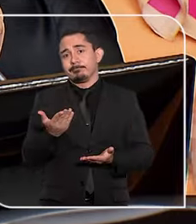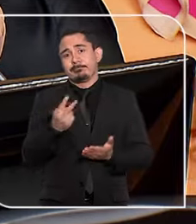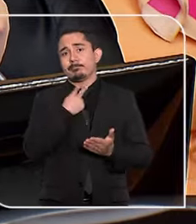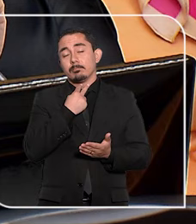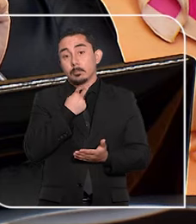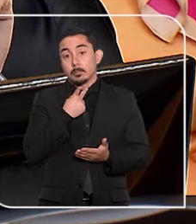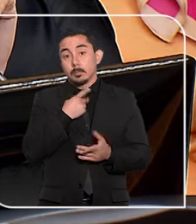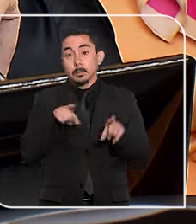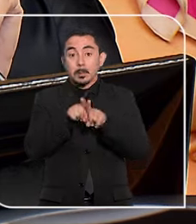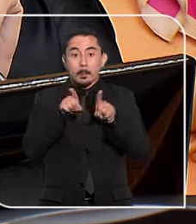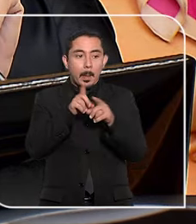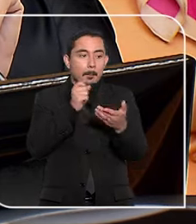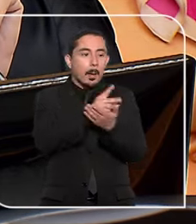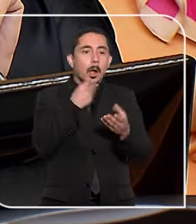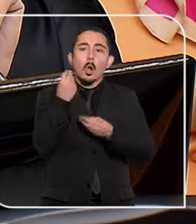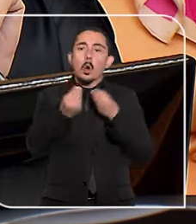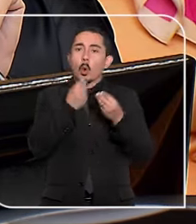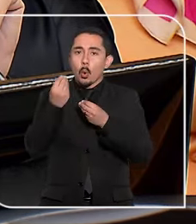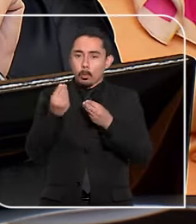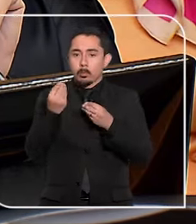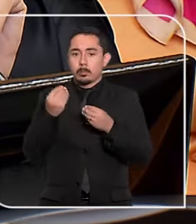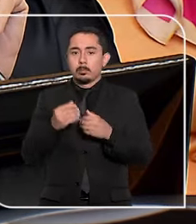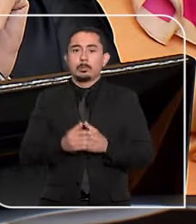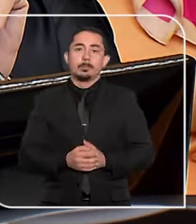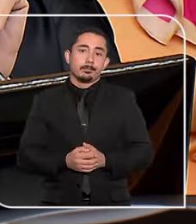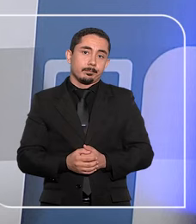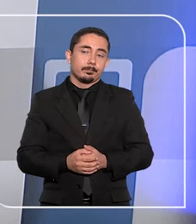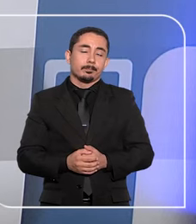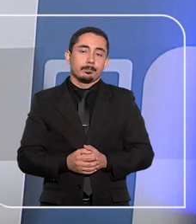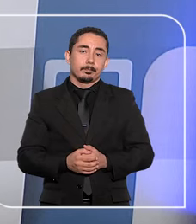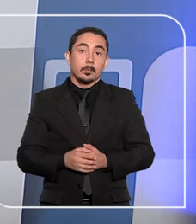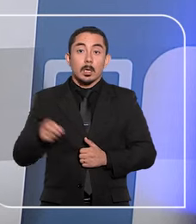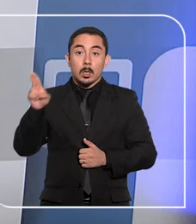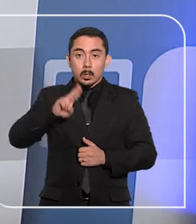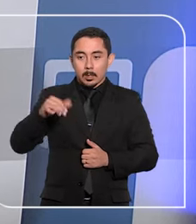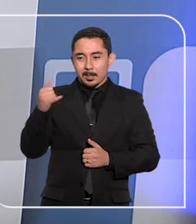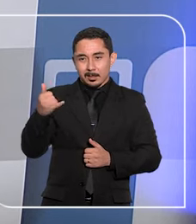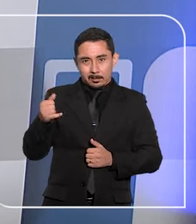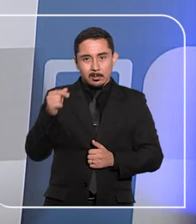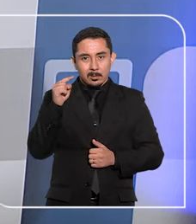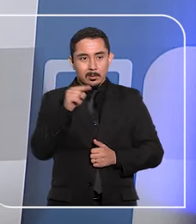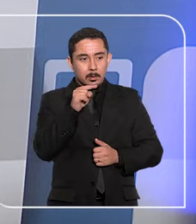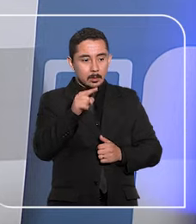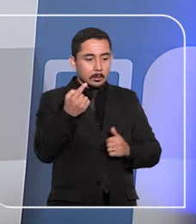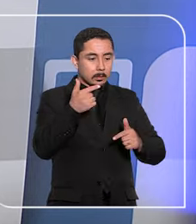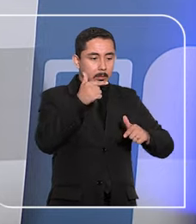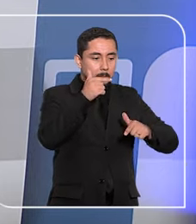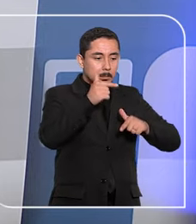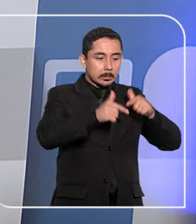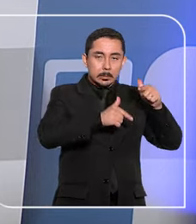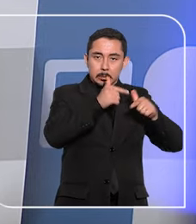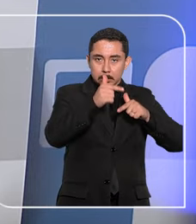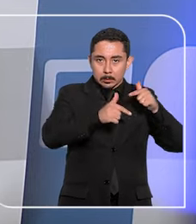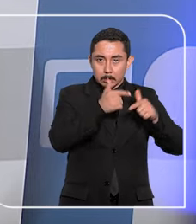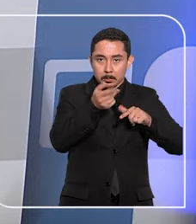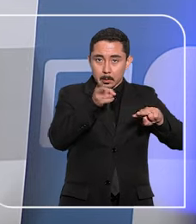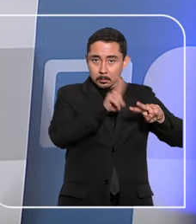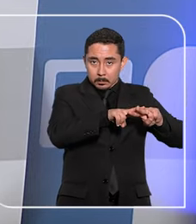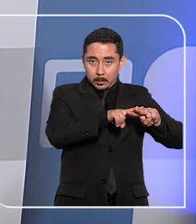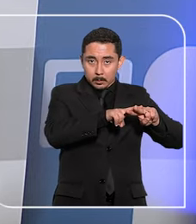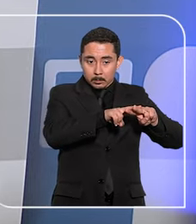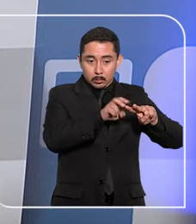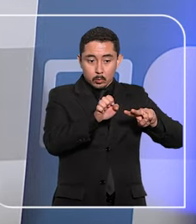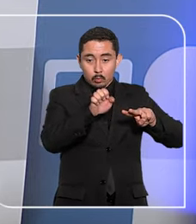se saiba como será custeado pelo poder público. O uso de celular pelo preso durante trabalho externo